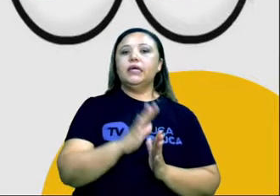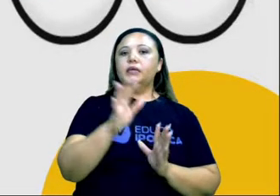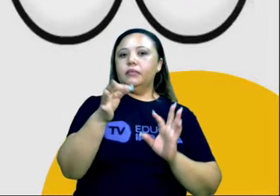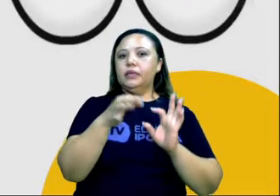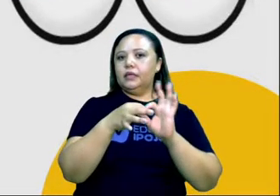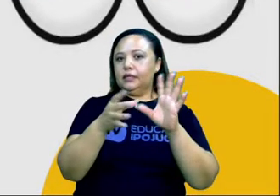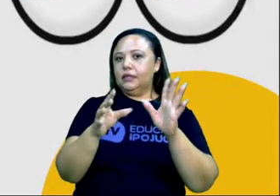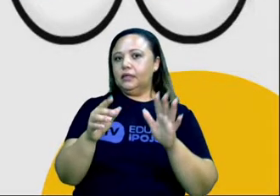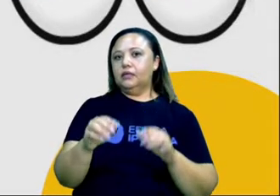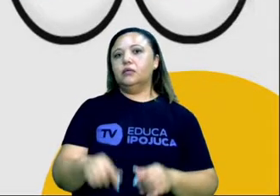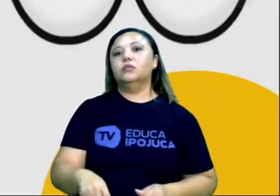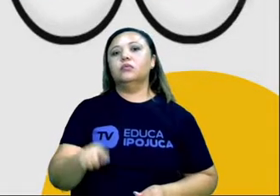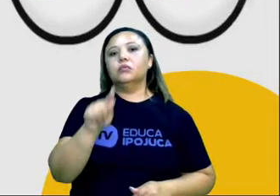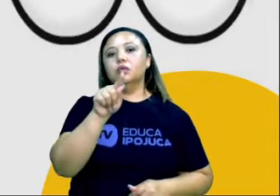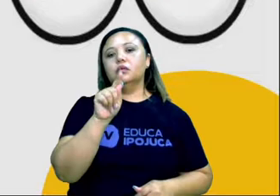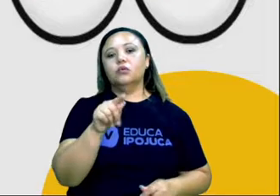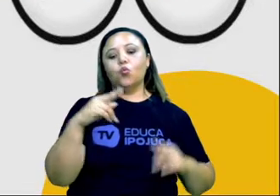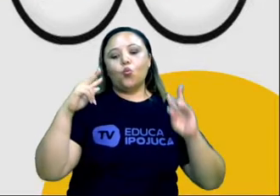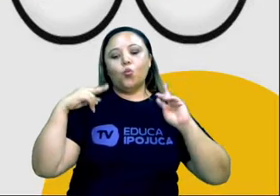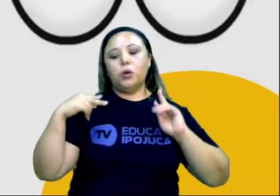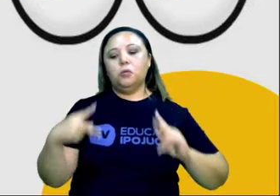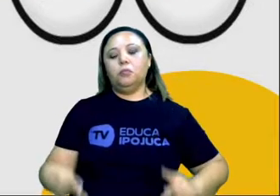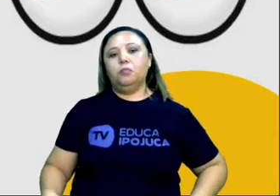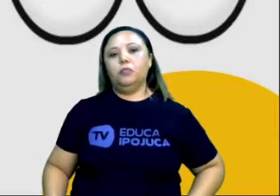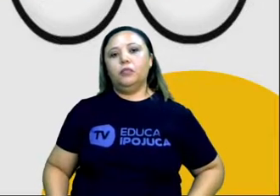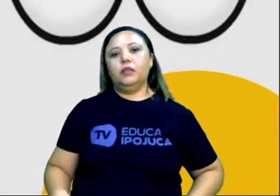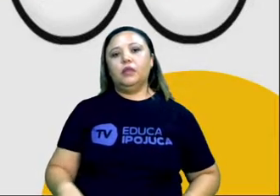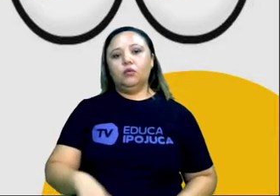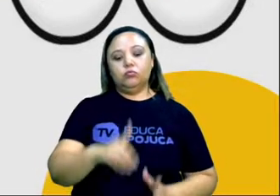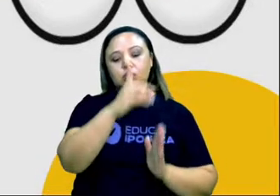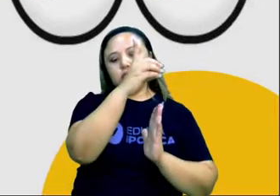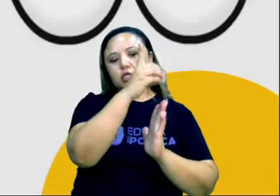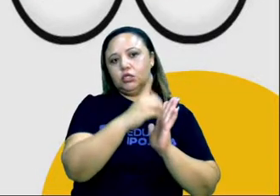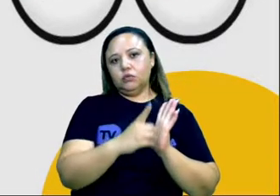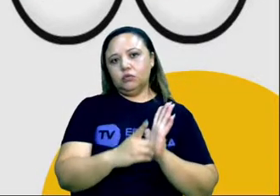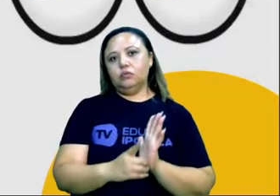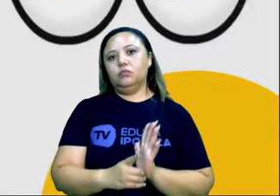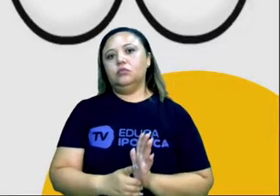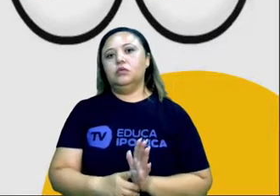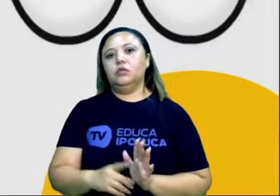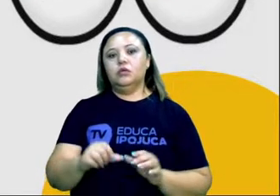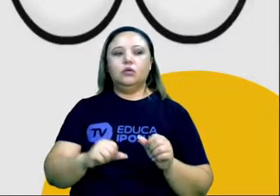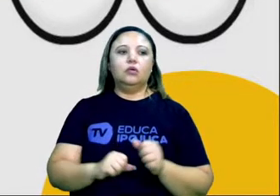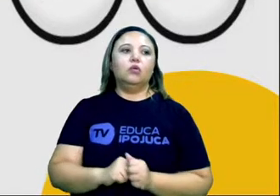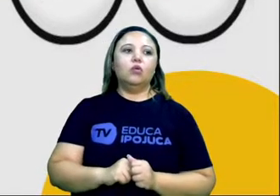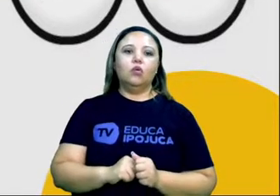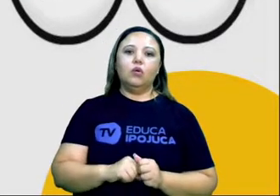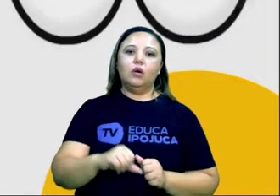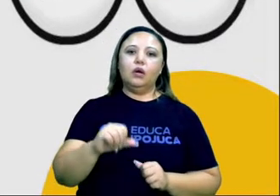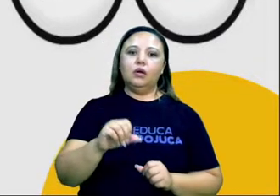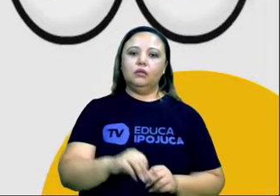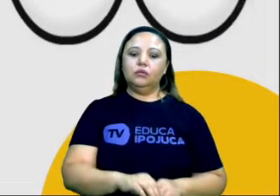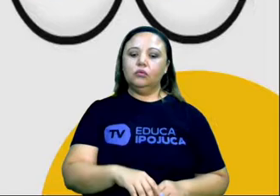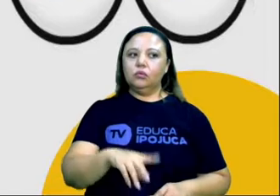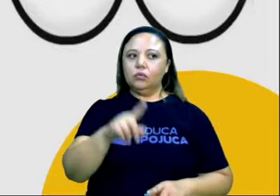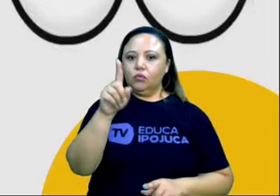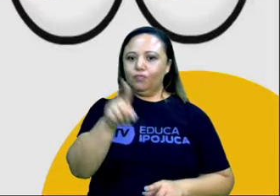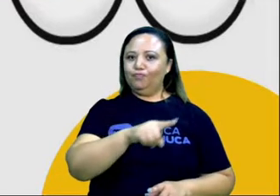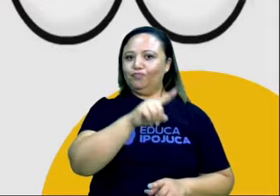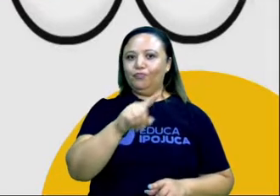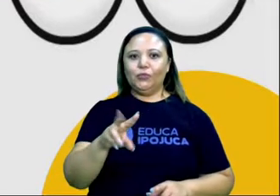direitos fundamentais do ser humano, não podendo ser renunciado, transmitido ou revogado.